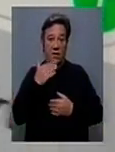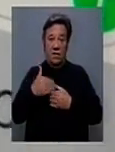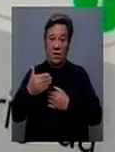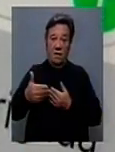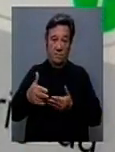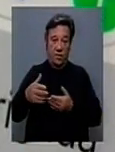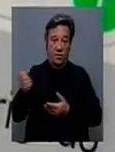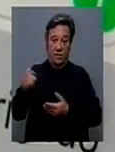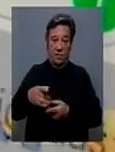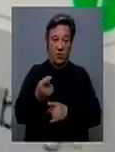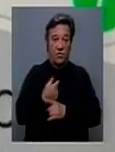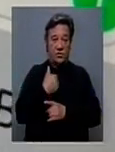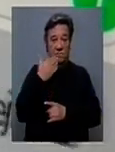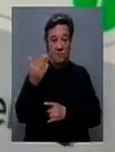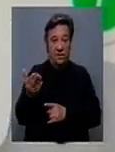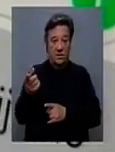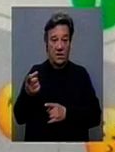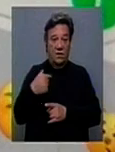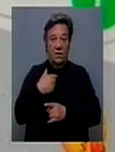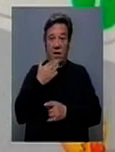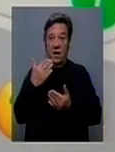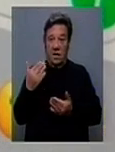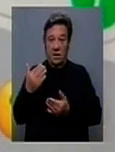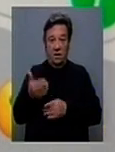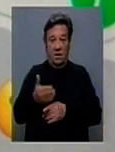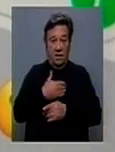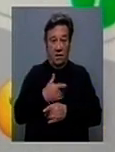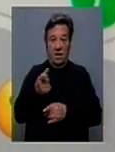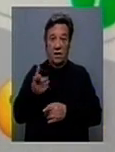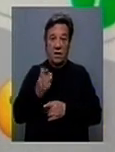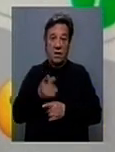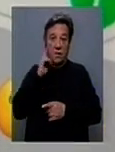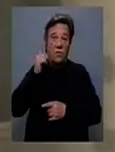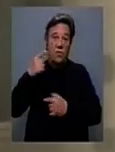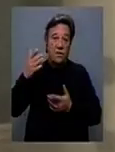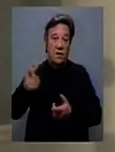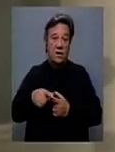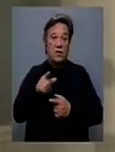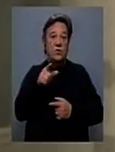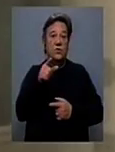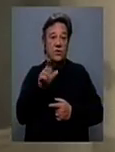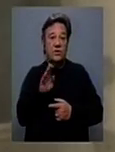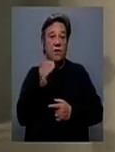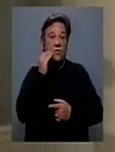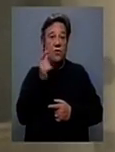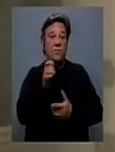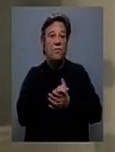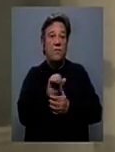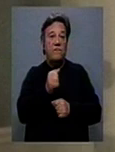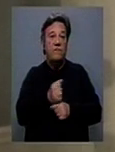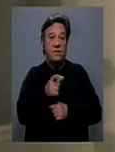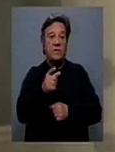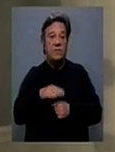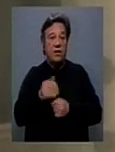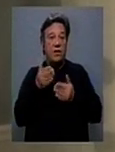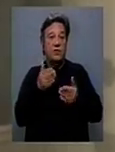de lá da porta aquilo que eu lhes peço. Eu agradeço do lado de cá até um dia destes. E tu, Jaime, como é que a tua mulher, a Elsa, faz para